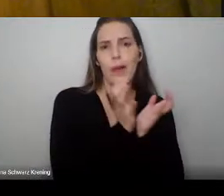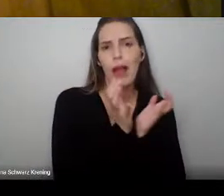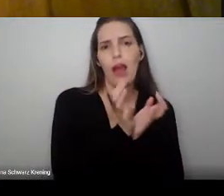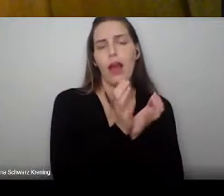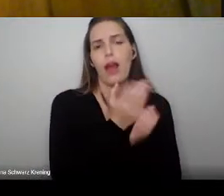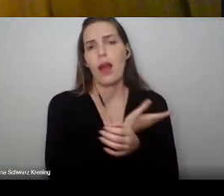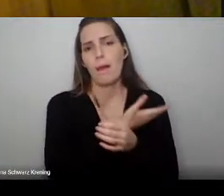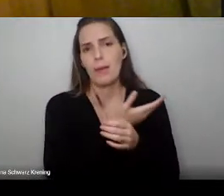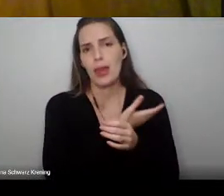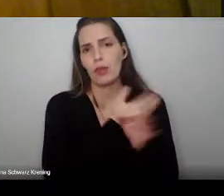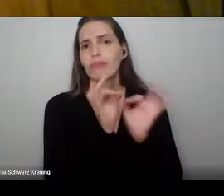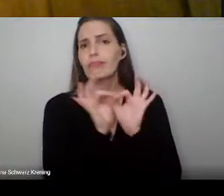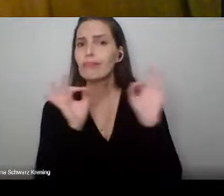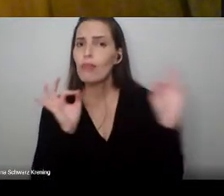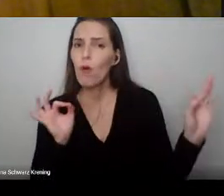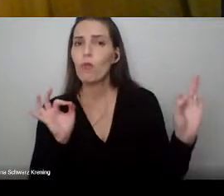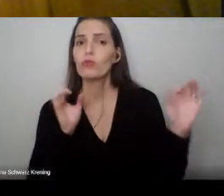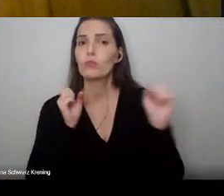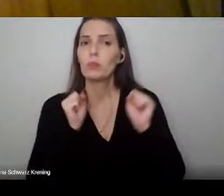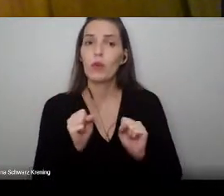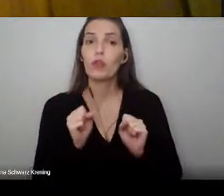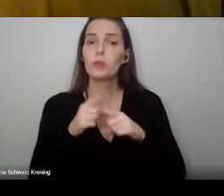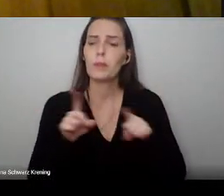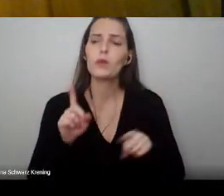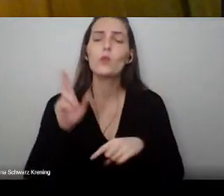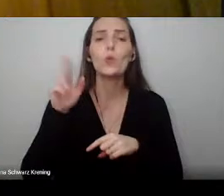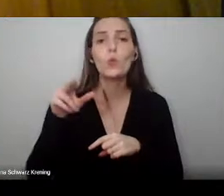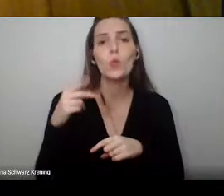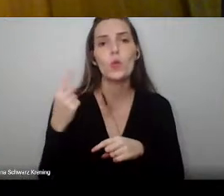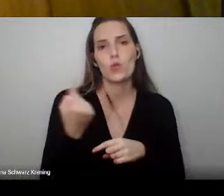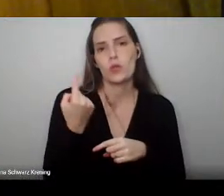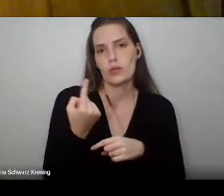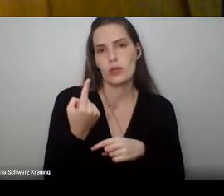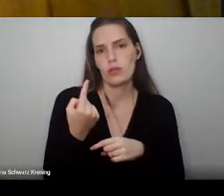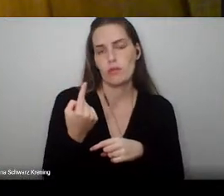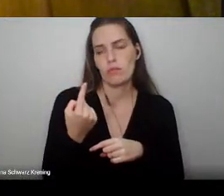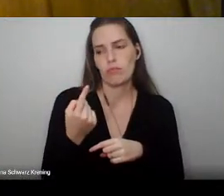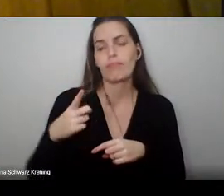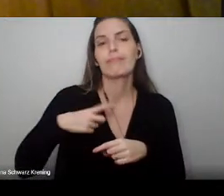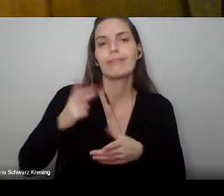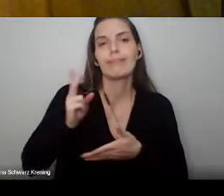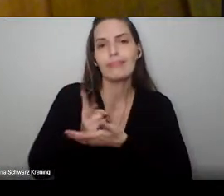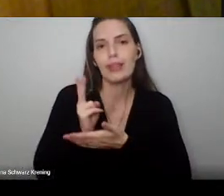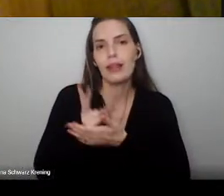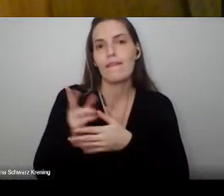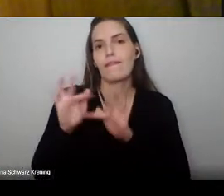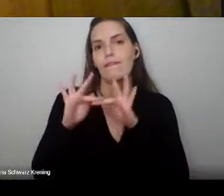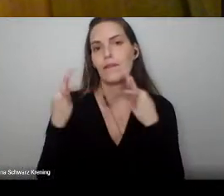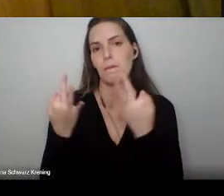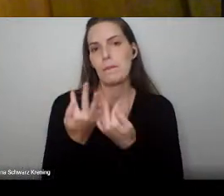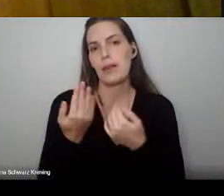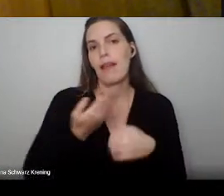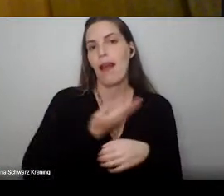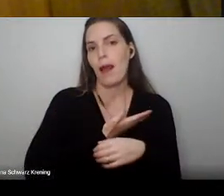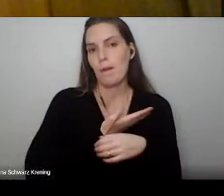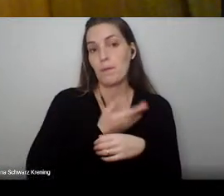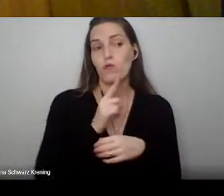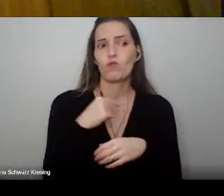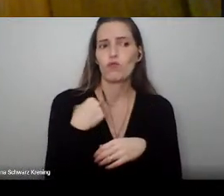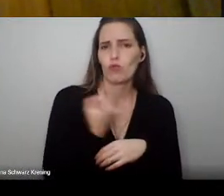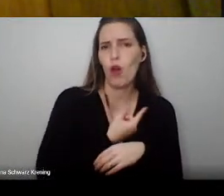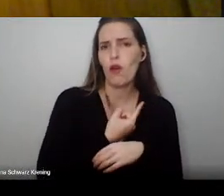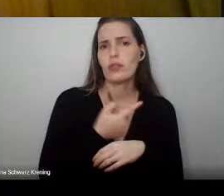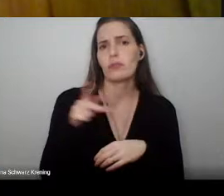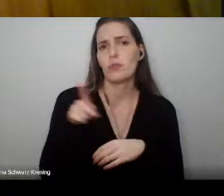vocês nunca estarão sós. Terão suas famílias, seus amigos. Nós, como professores, ex